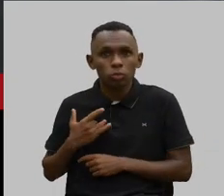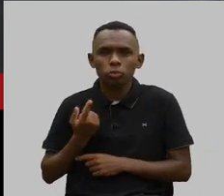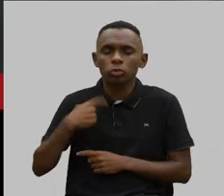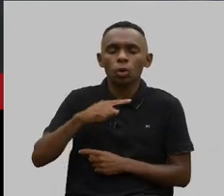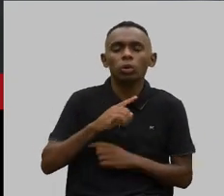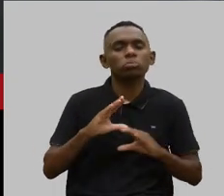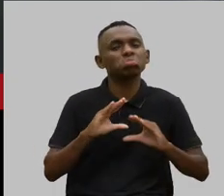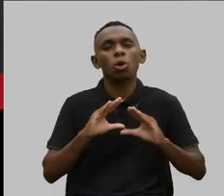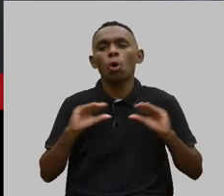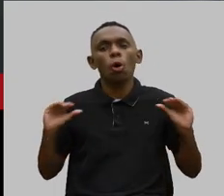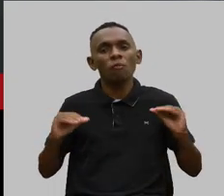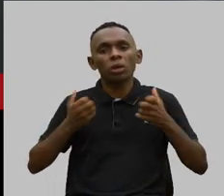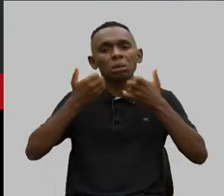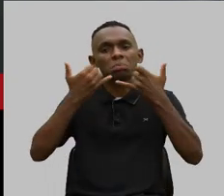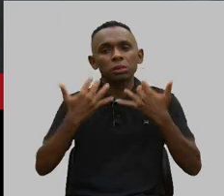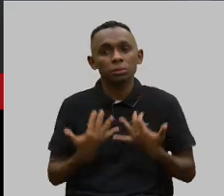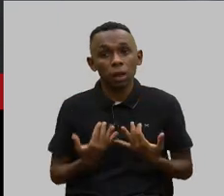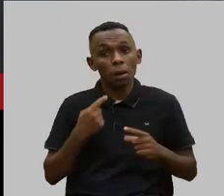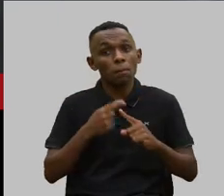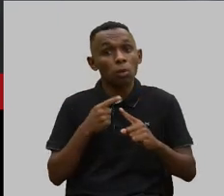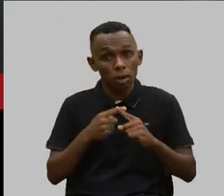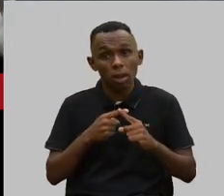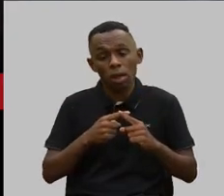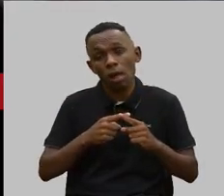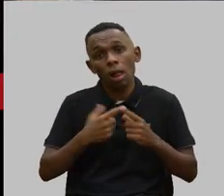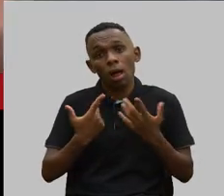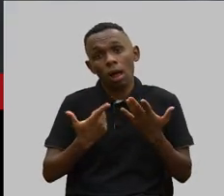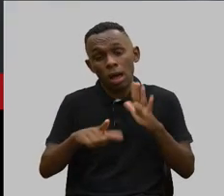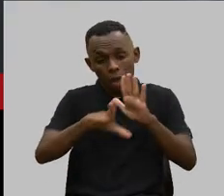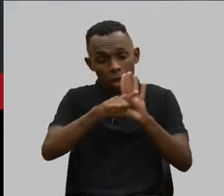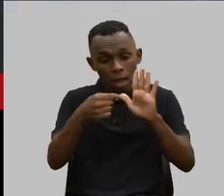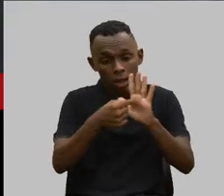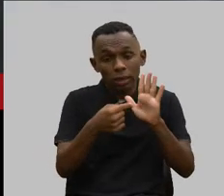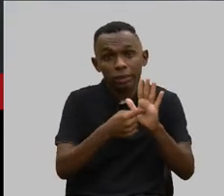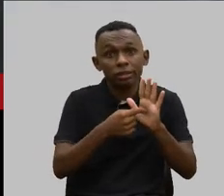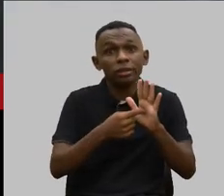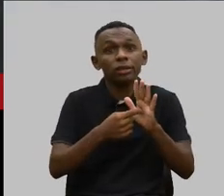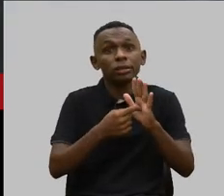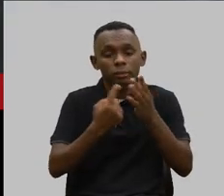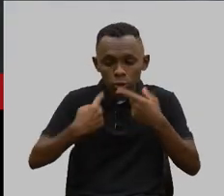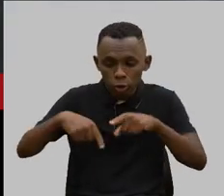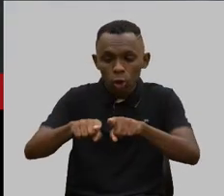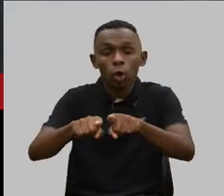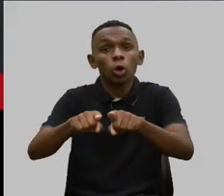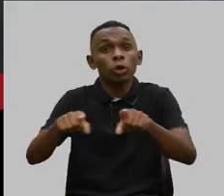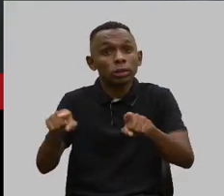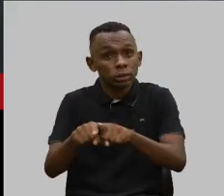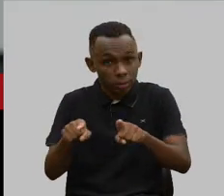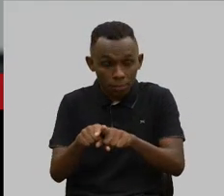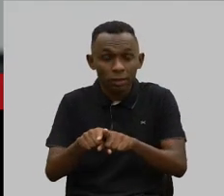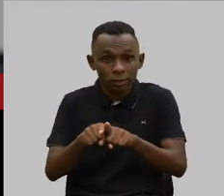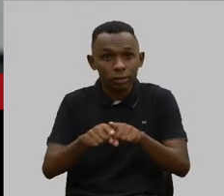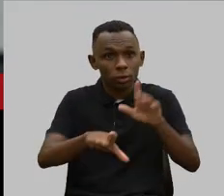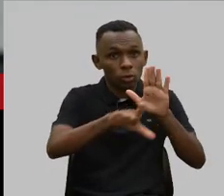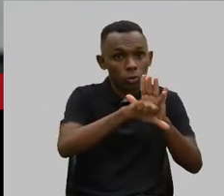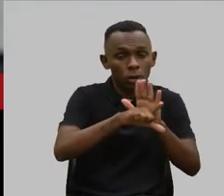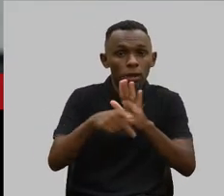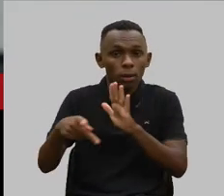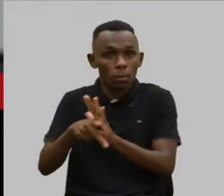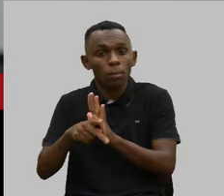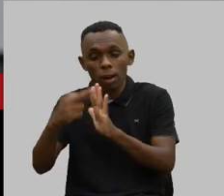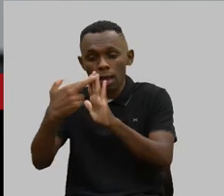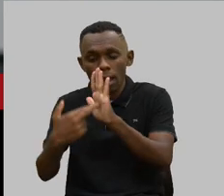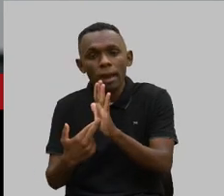confortáveis para falar, Michele, porque ela fala que, simultaneamente a essa lei, aplicasse-á o Código de Defesa do